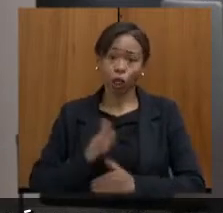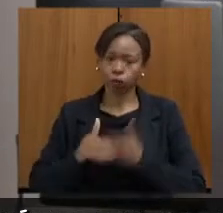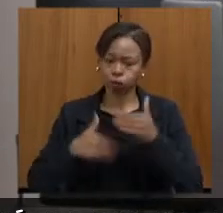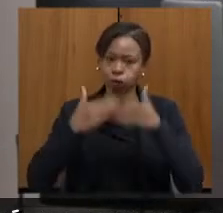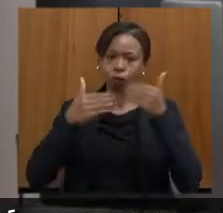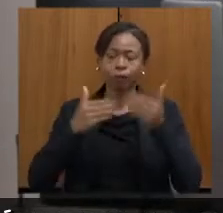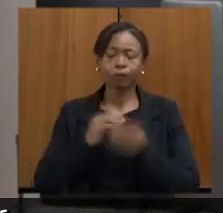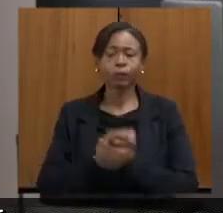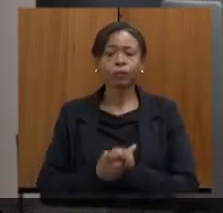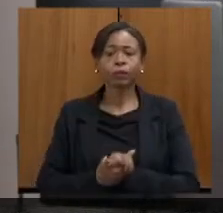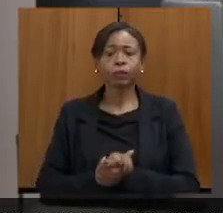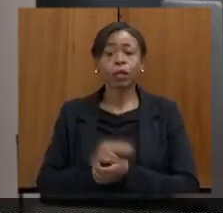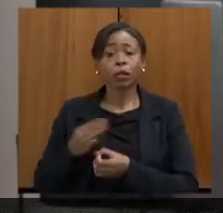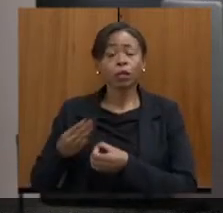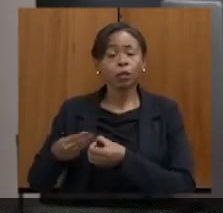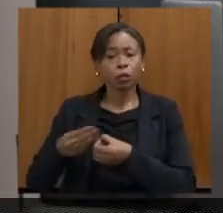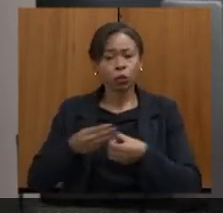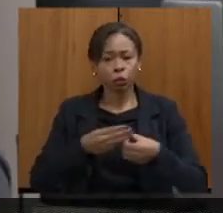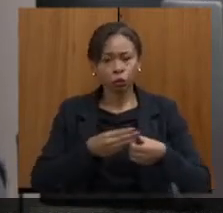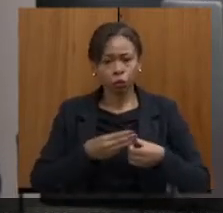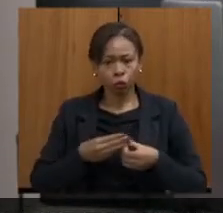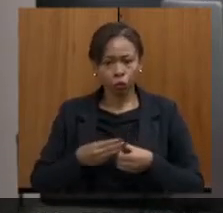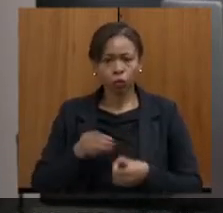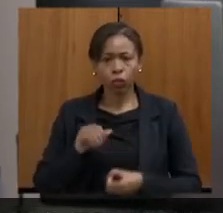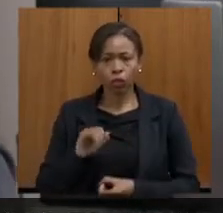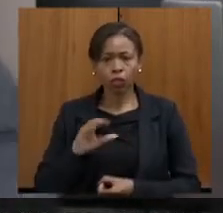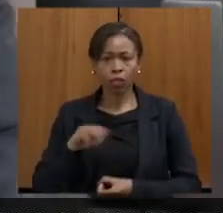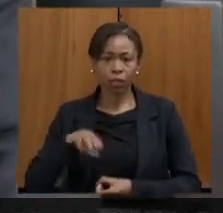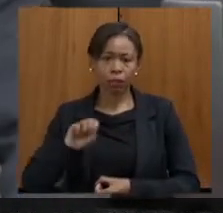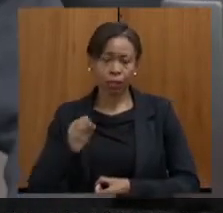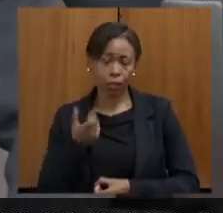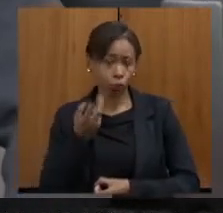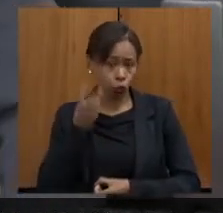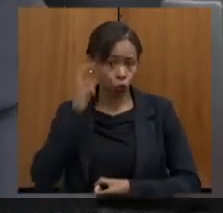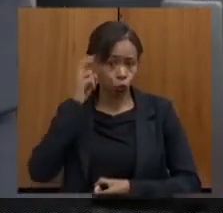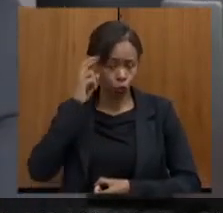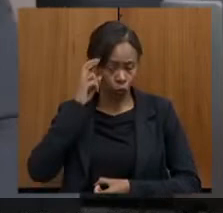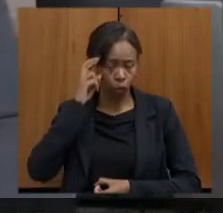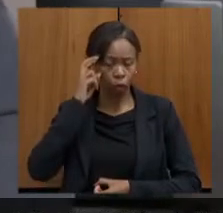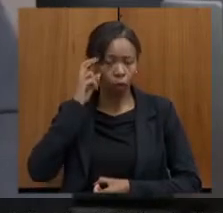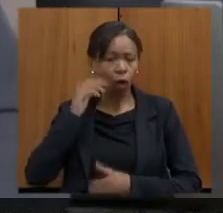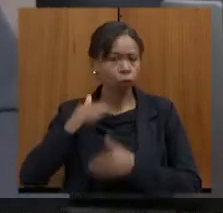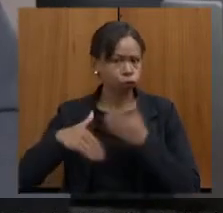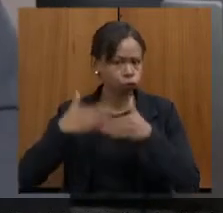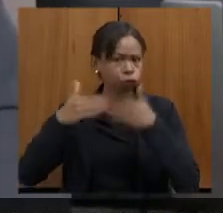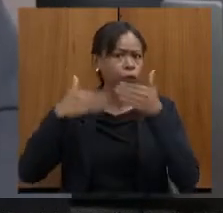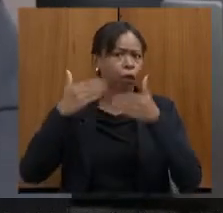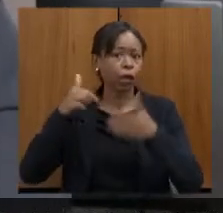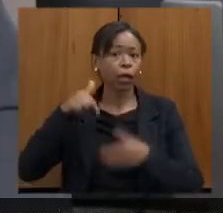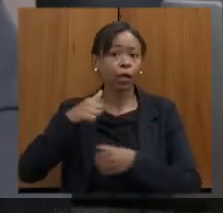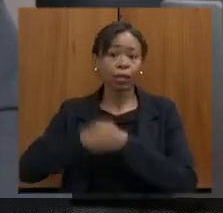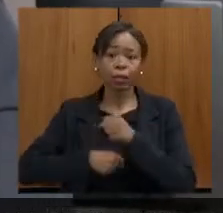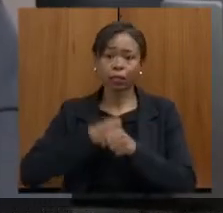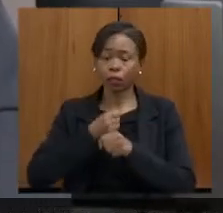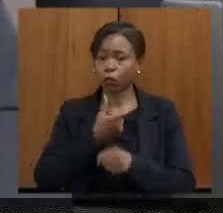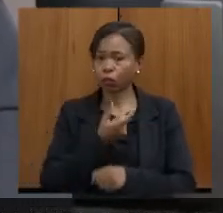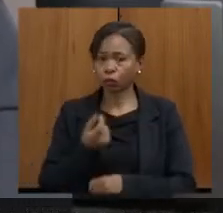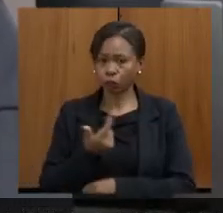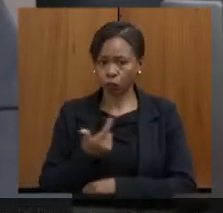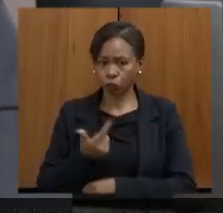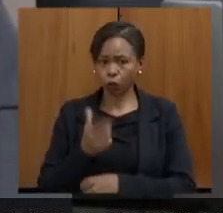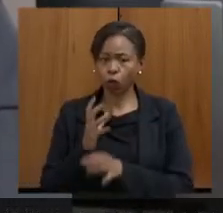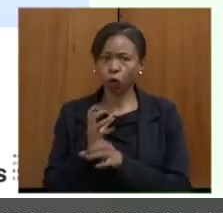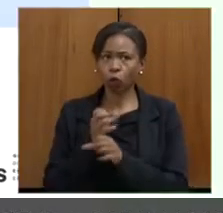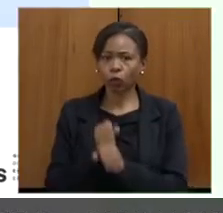Evolução dos municípios pontuários em semestre cultural, nós podemos ver que, este ano, 2022, nós chegamos a